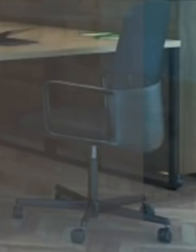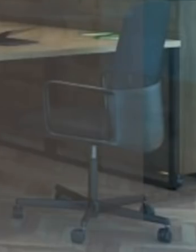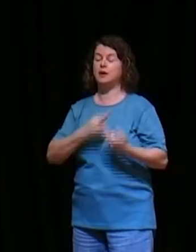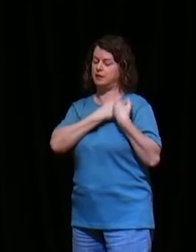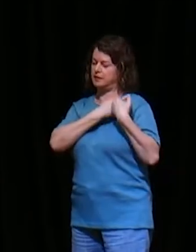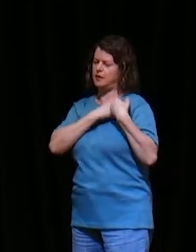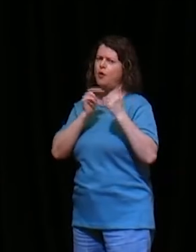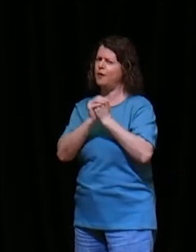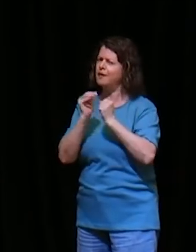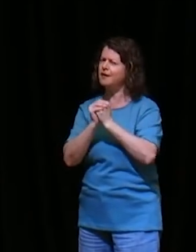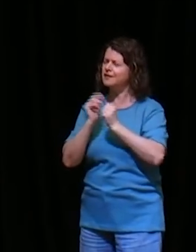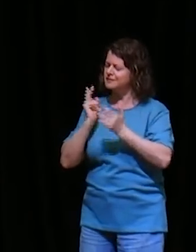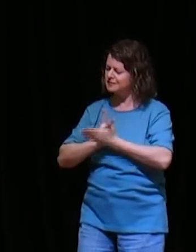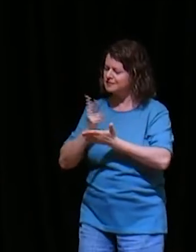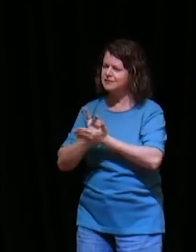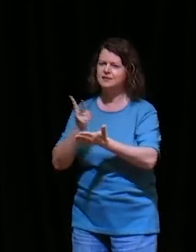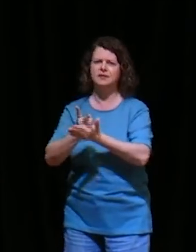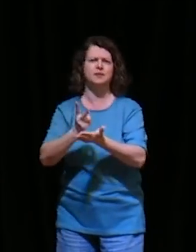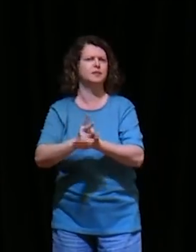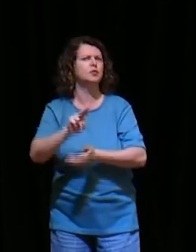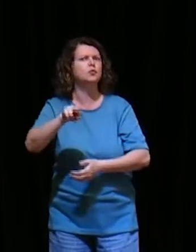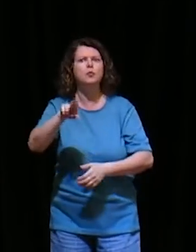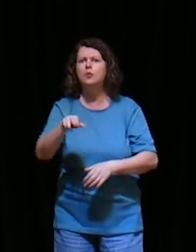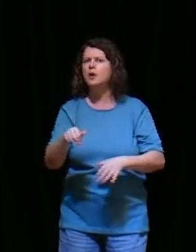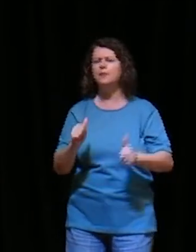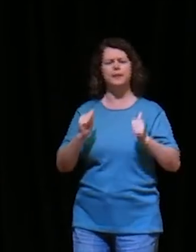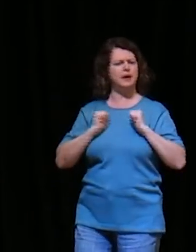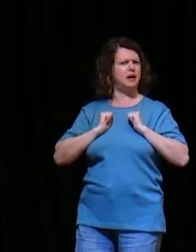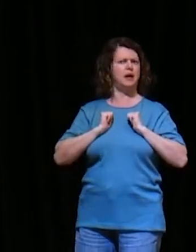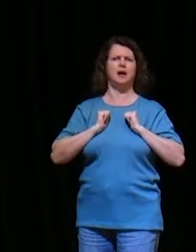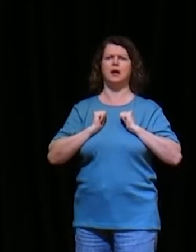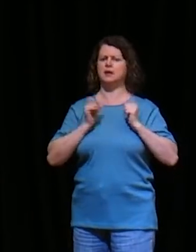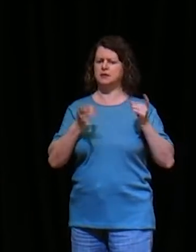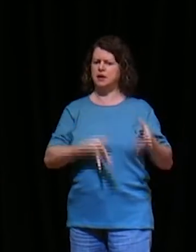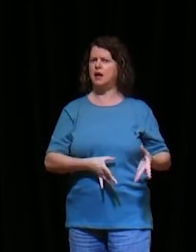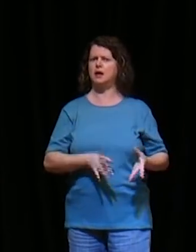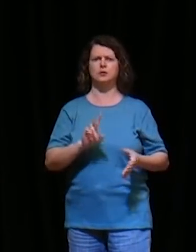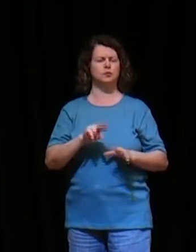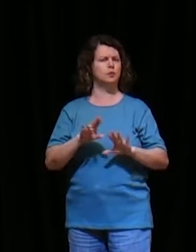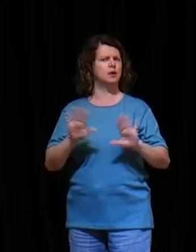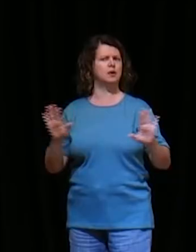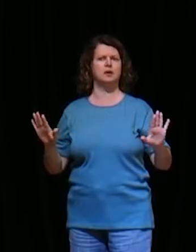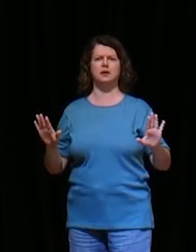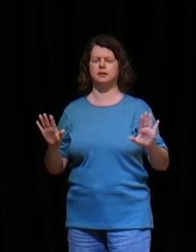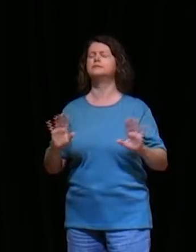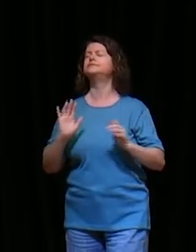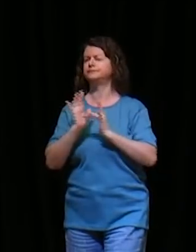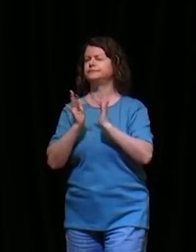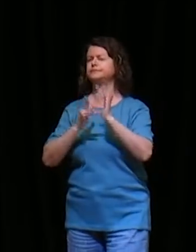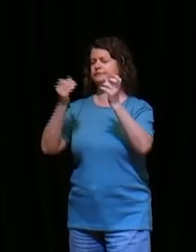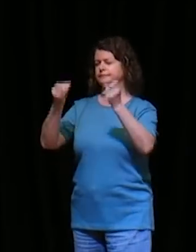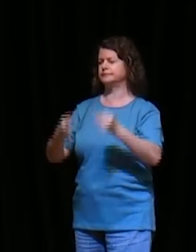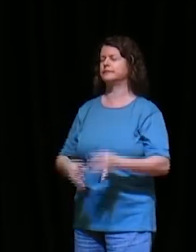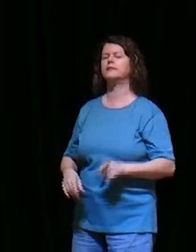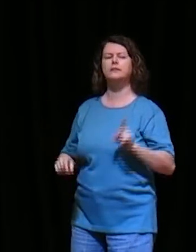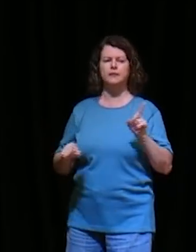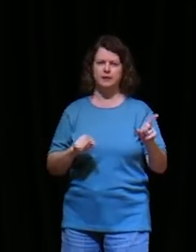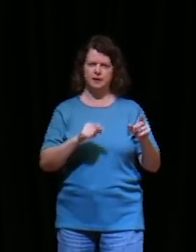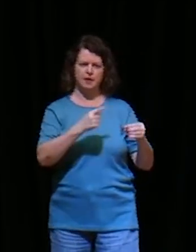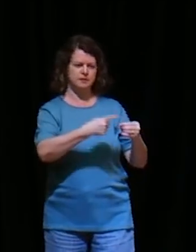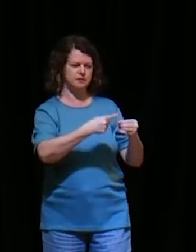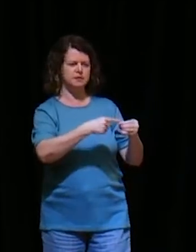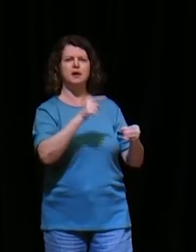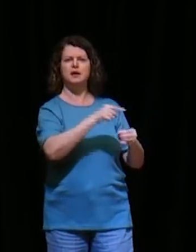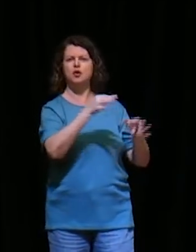Deus te abençoe. E nunca desfalecer, dizendo, havia, numa cidade, um certo juiz, que nem a Deus